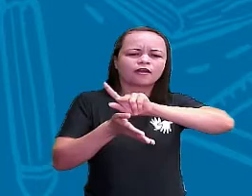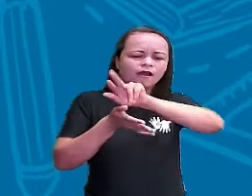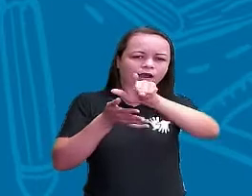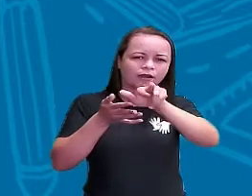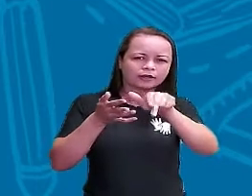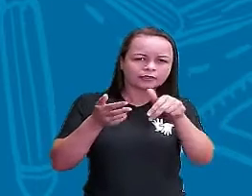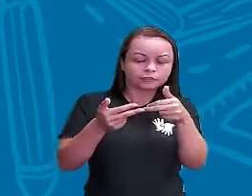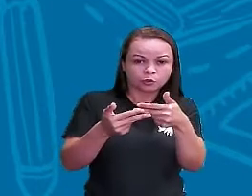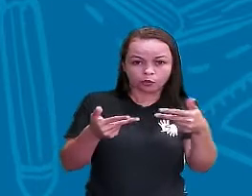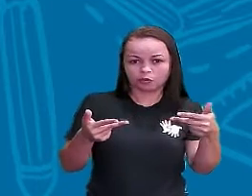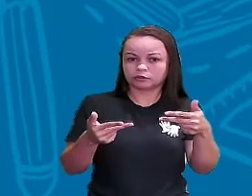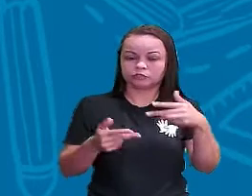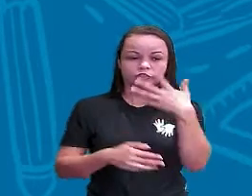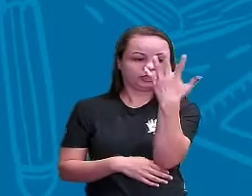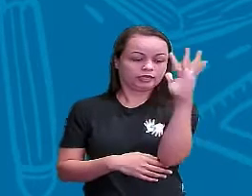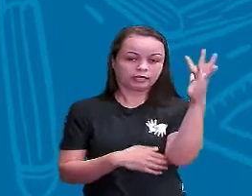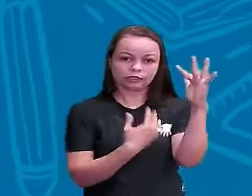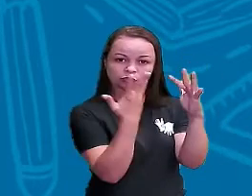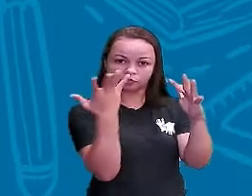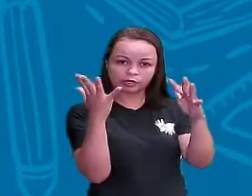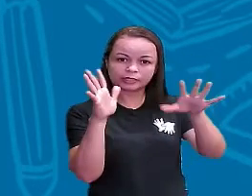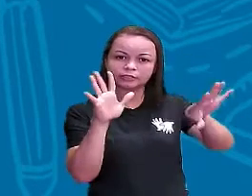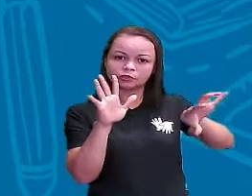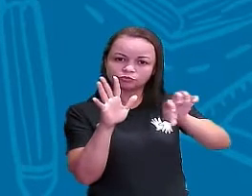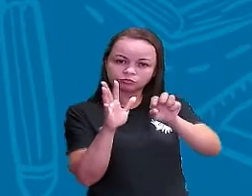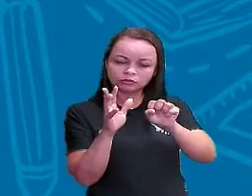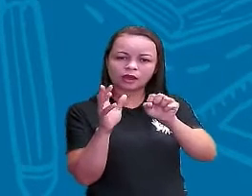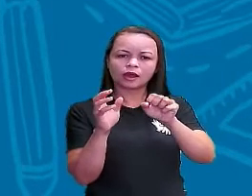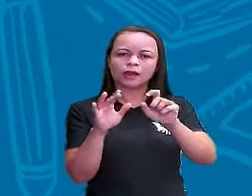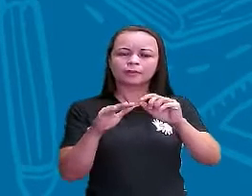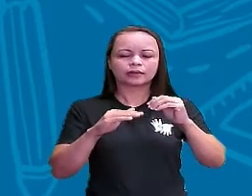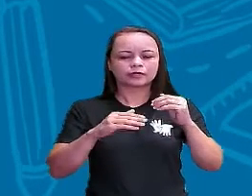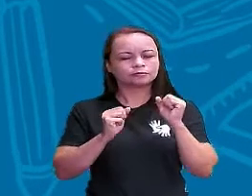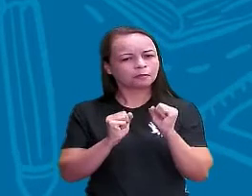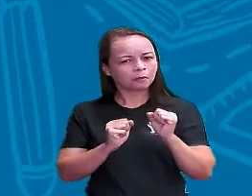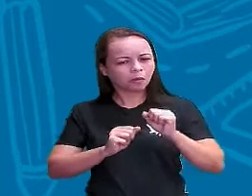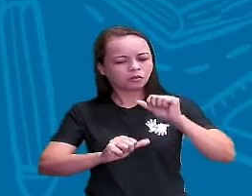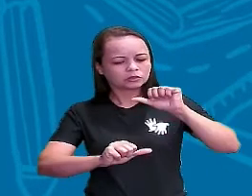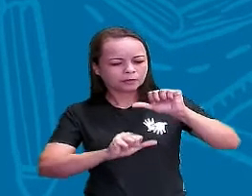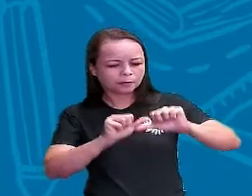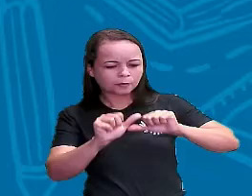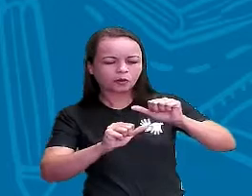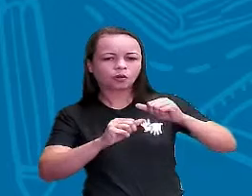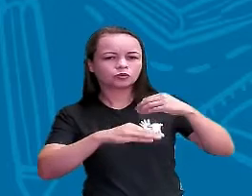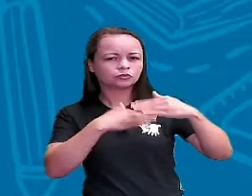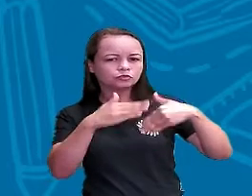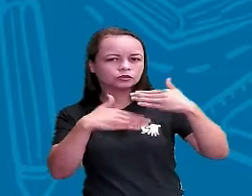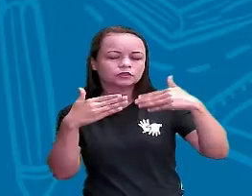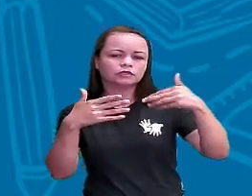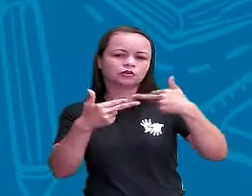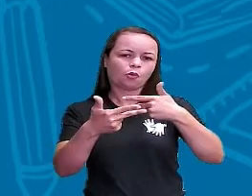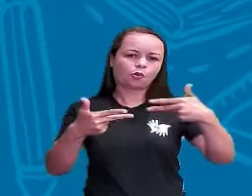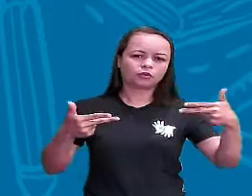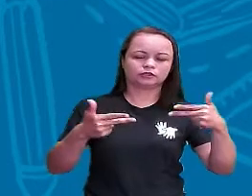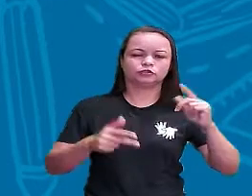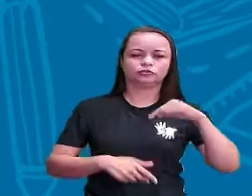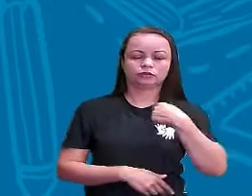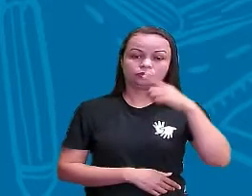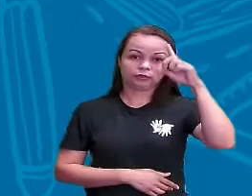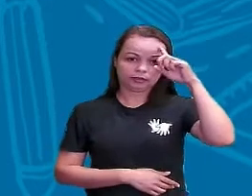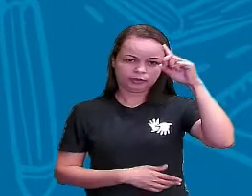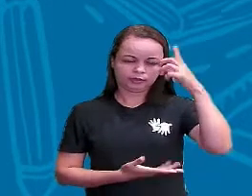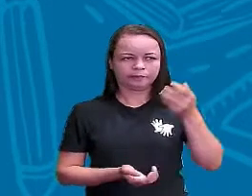que a natureza nos oferece Para poder a produzir os nossos objetos do nosso dia a dia Por exemplo,